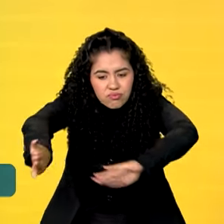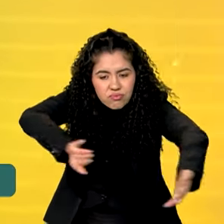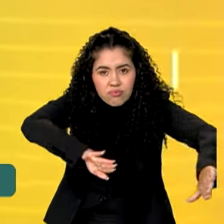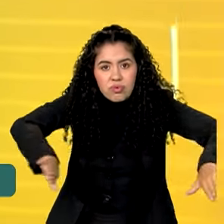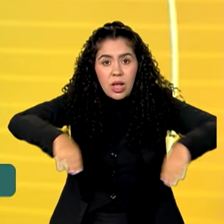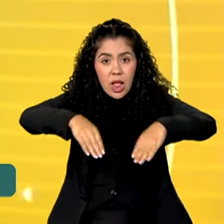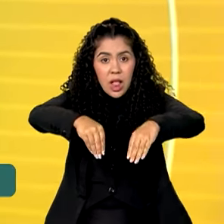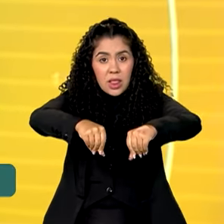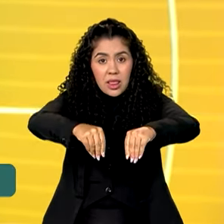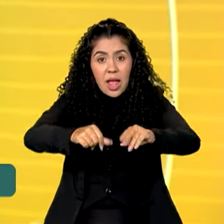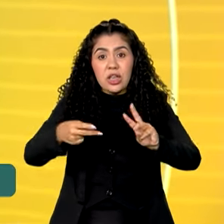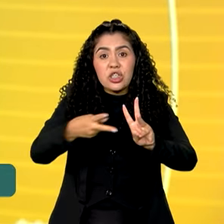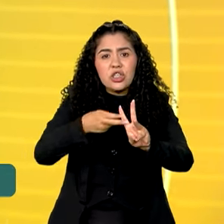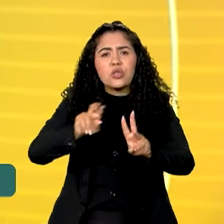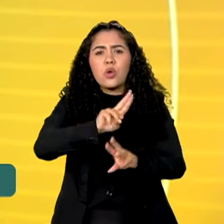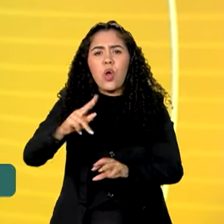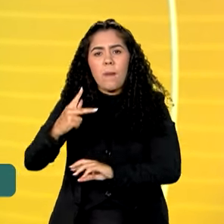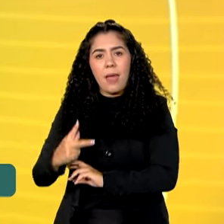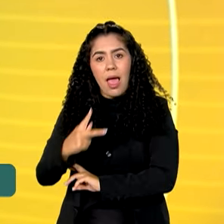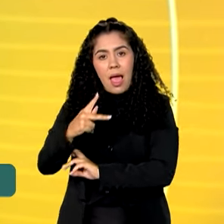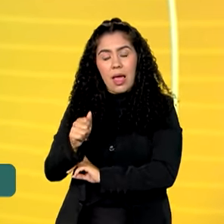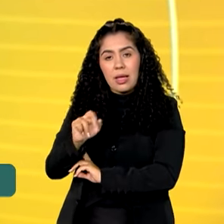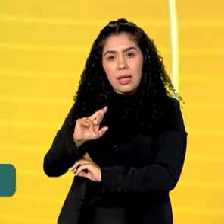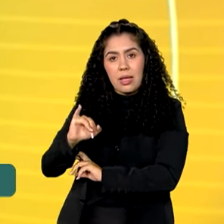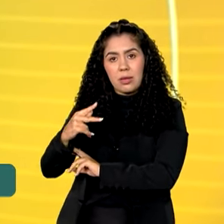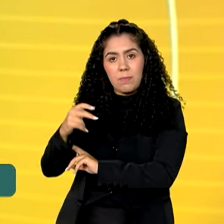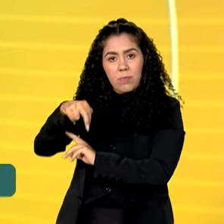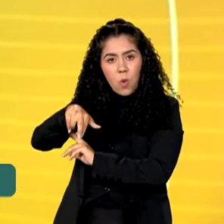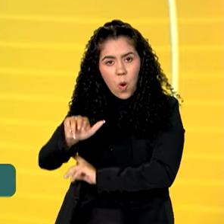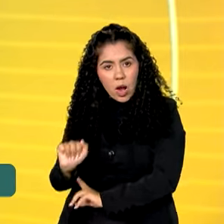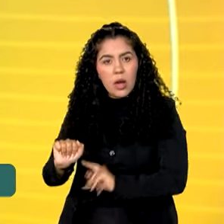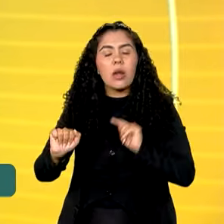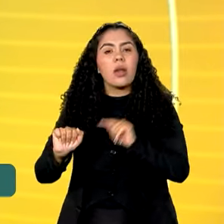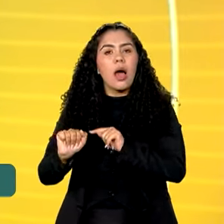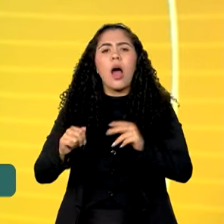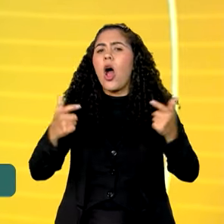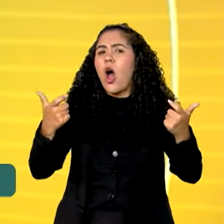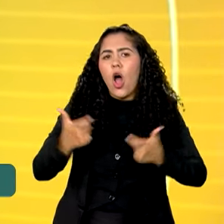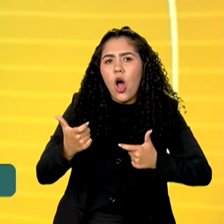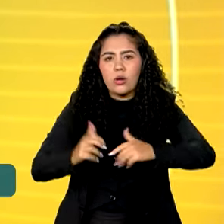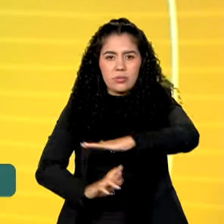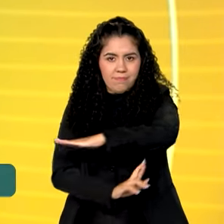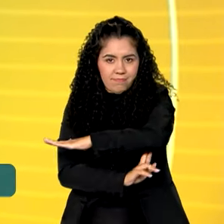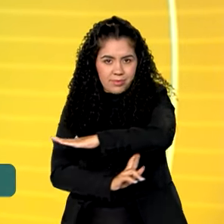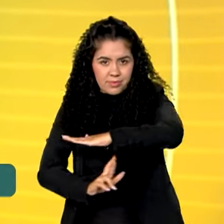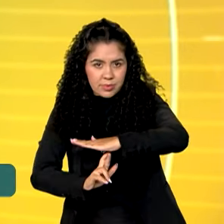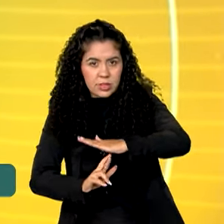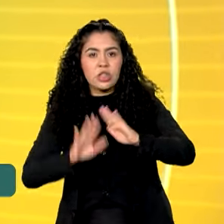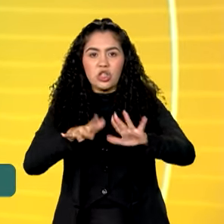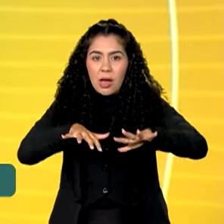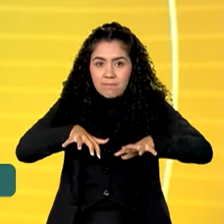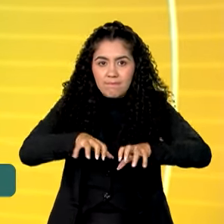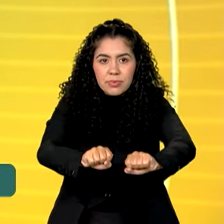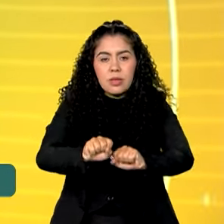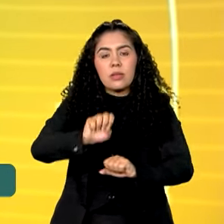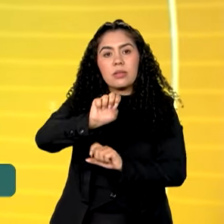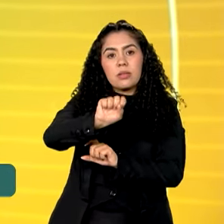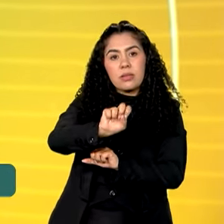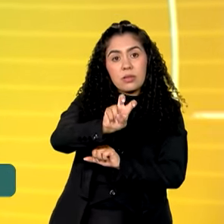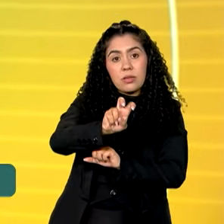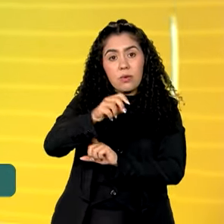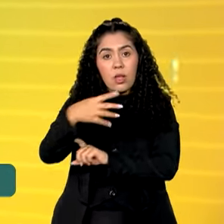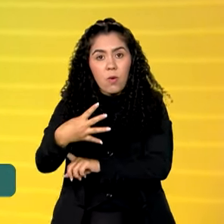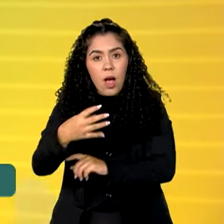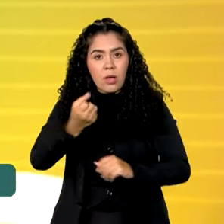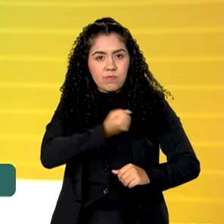Caripuna. A retirada dos não indígenas, que fica em Rondônia, já apreendeu 54 metros cúbicos de